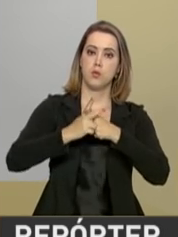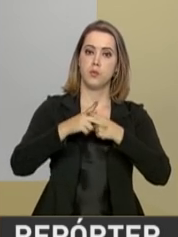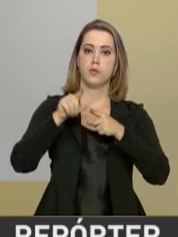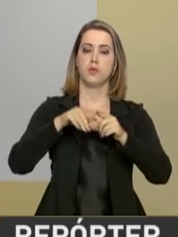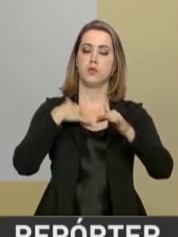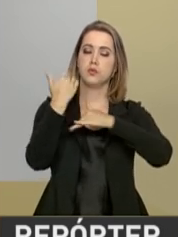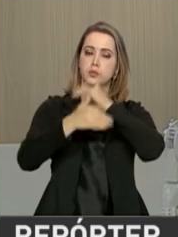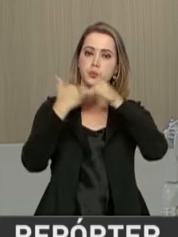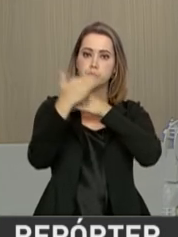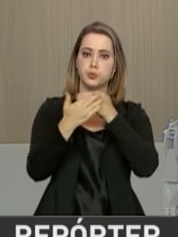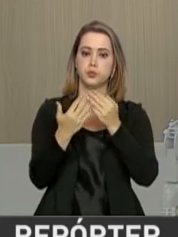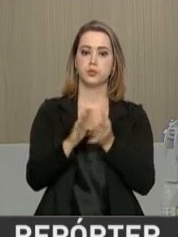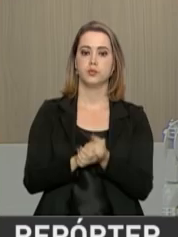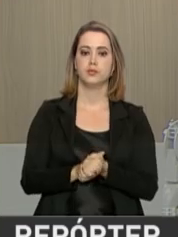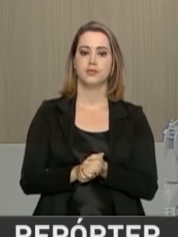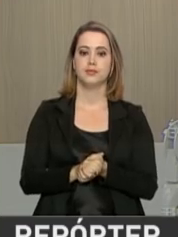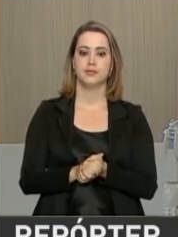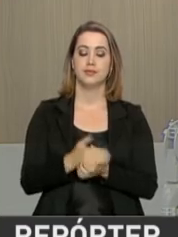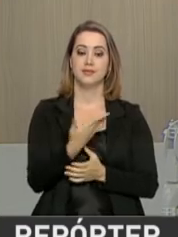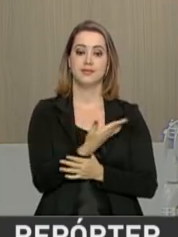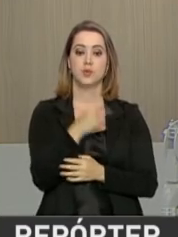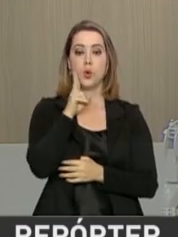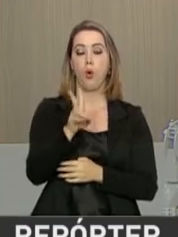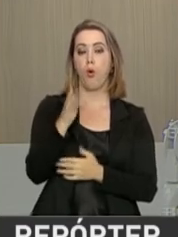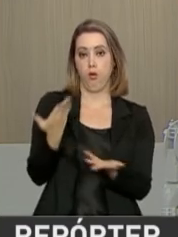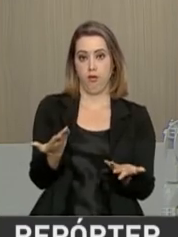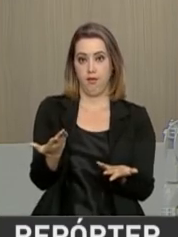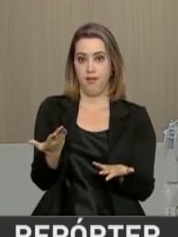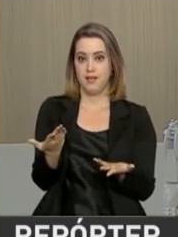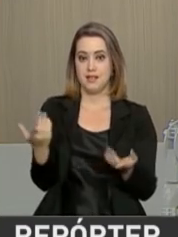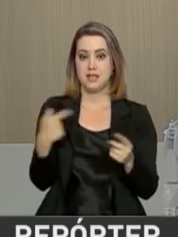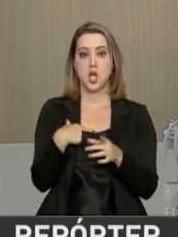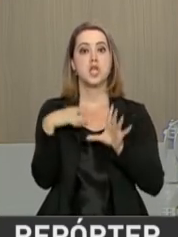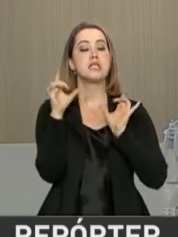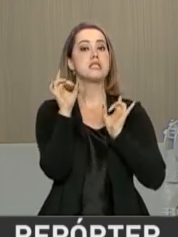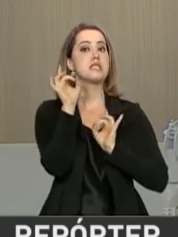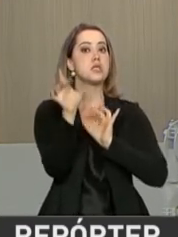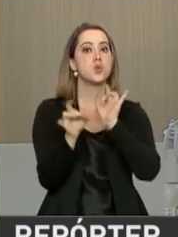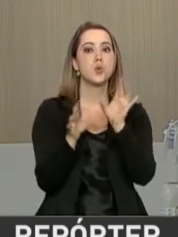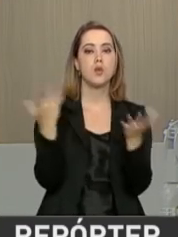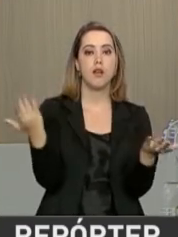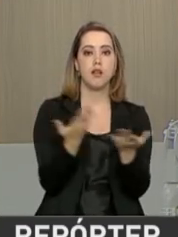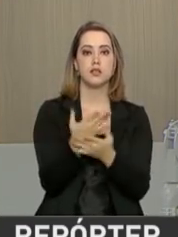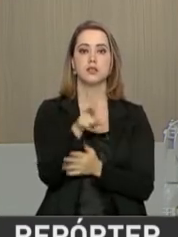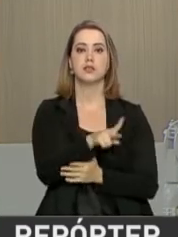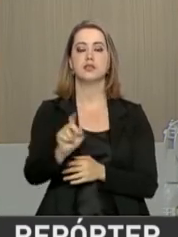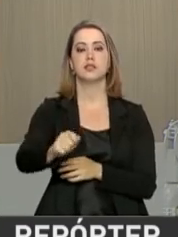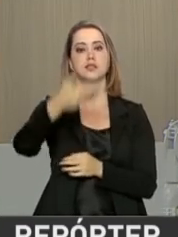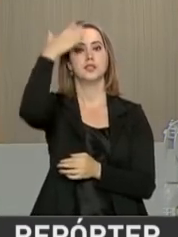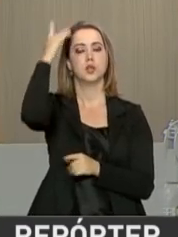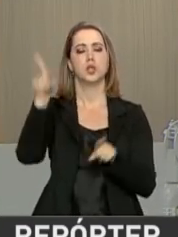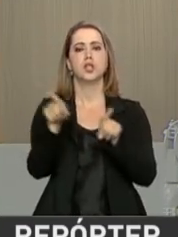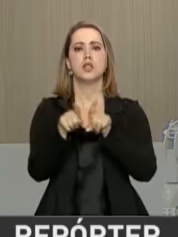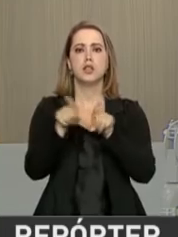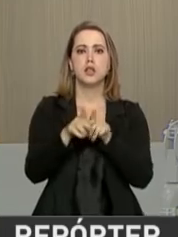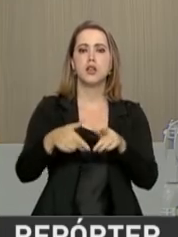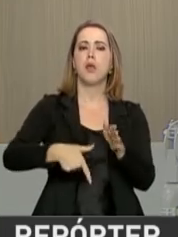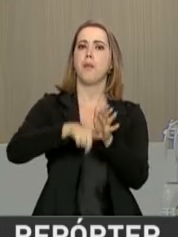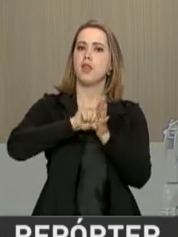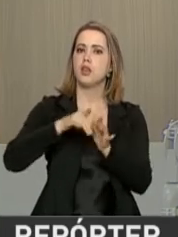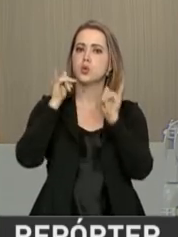para crescer. E olha, Zé Luiz, com exclusividade para a Voz do Brasil, o presidente também adiantou o